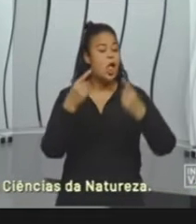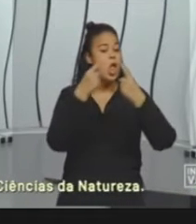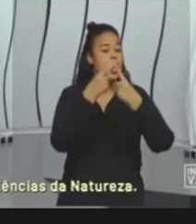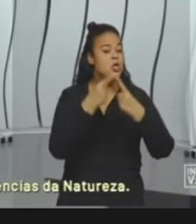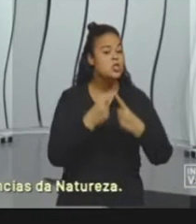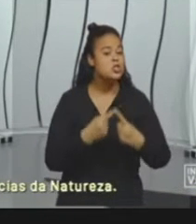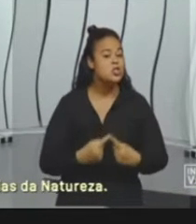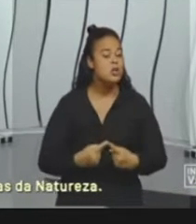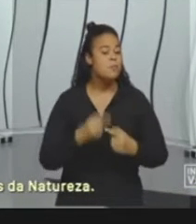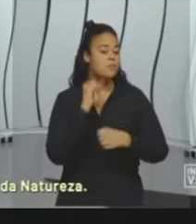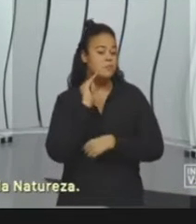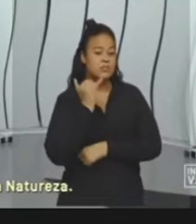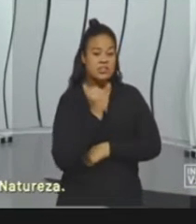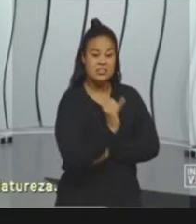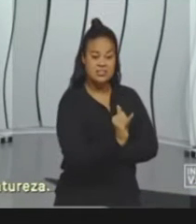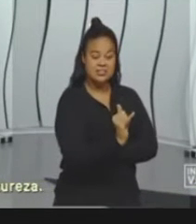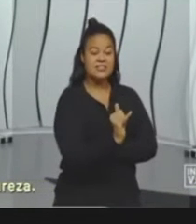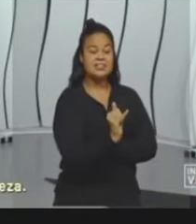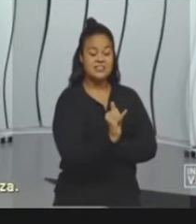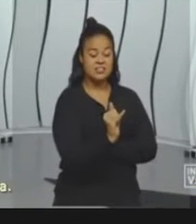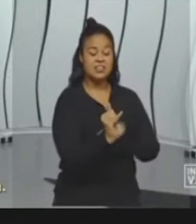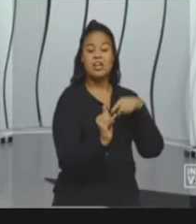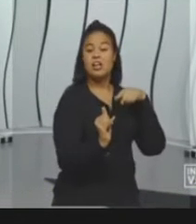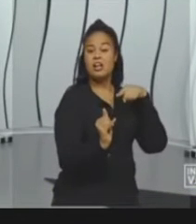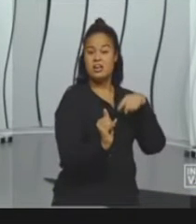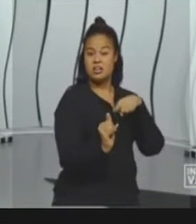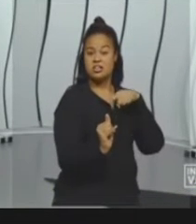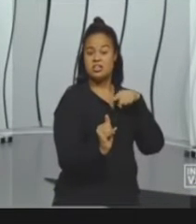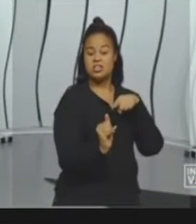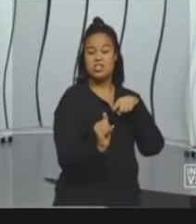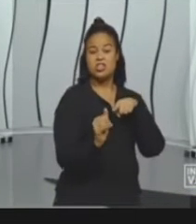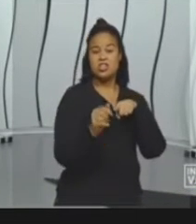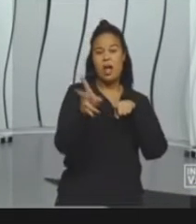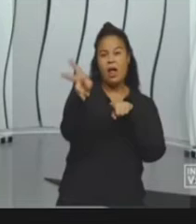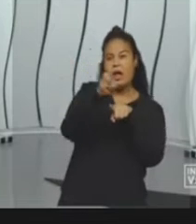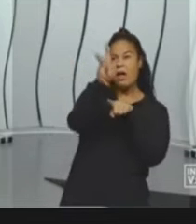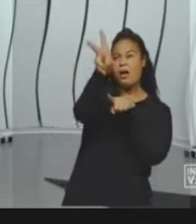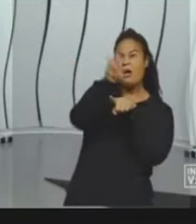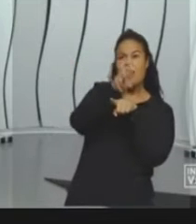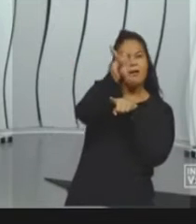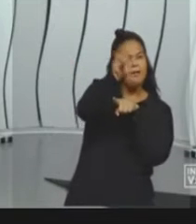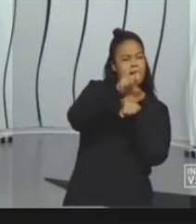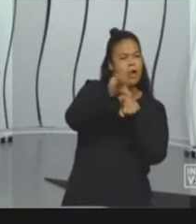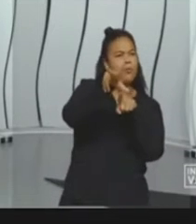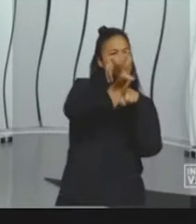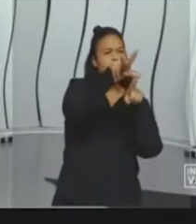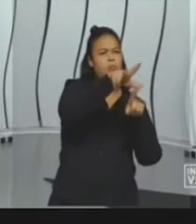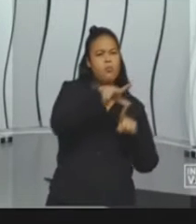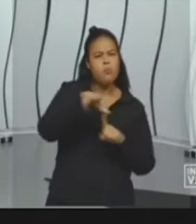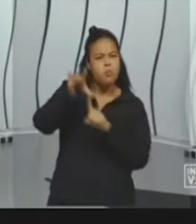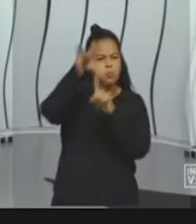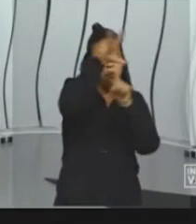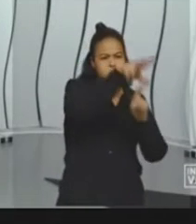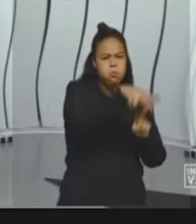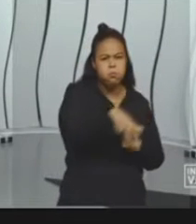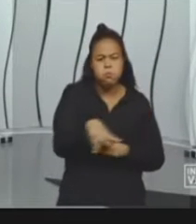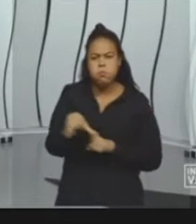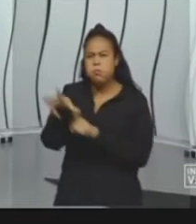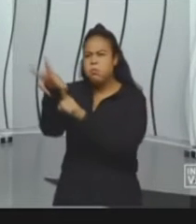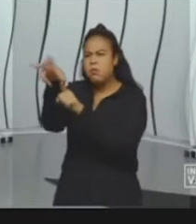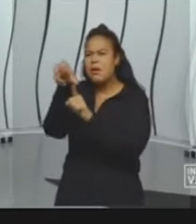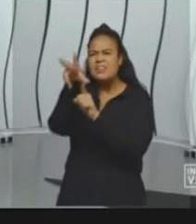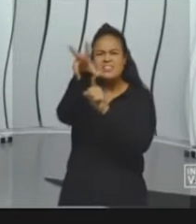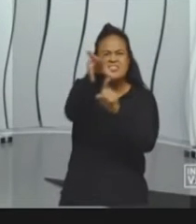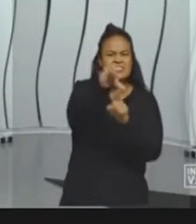normalmente, esses captadores de energia do vento, esse captador de